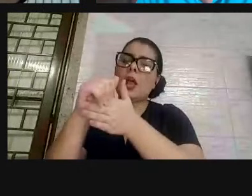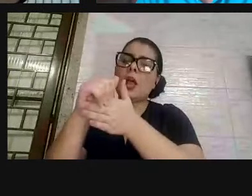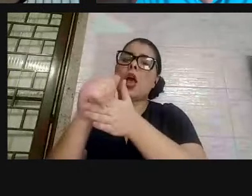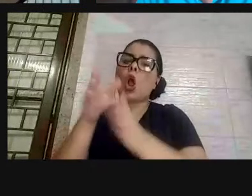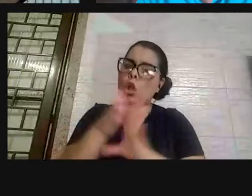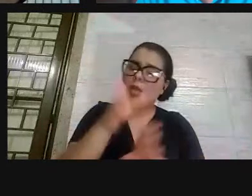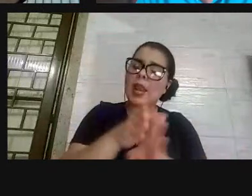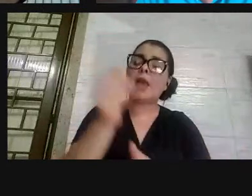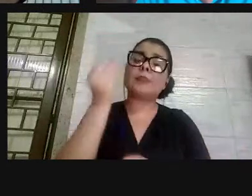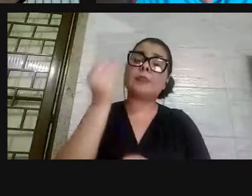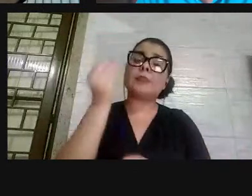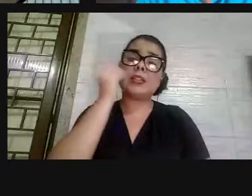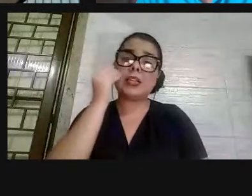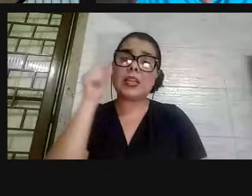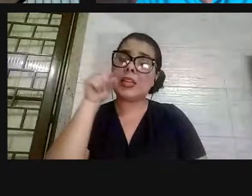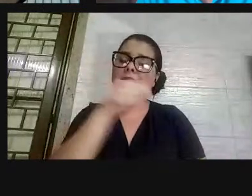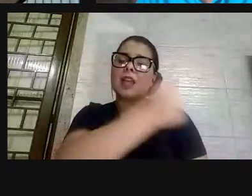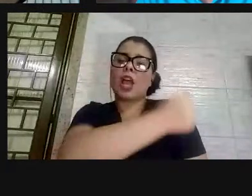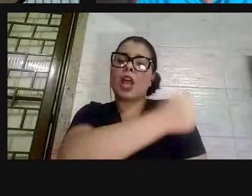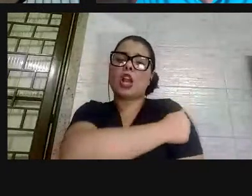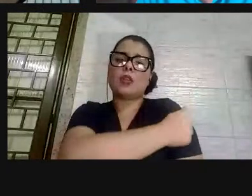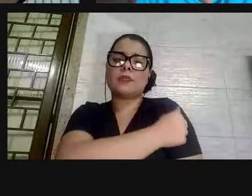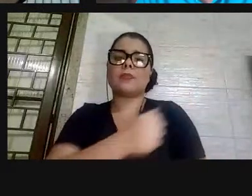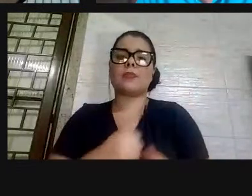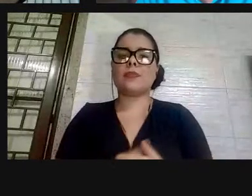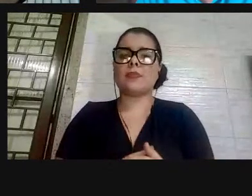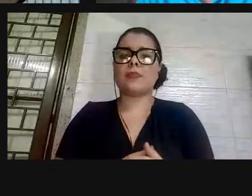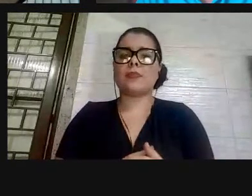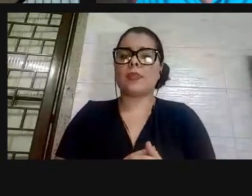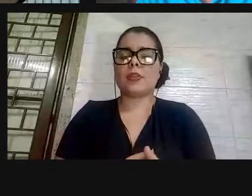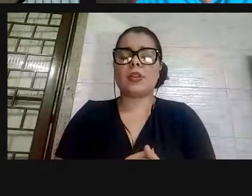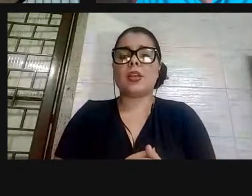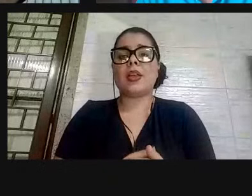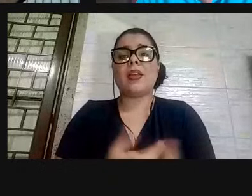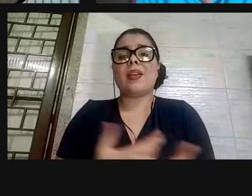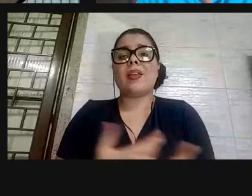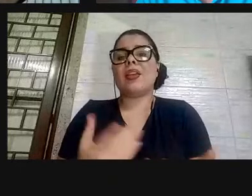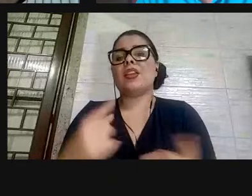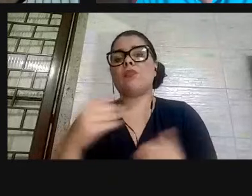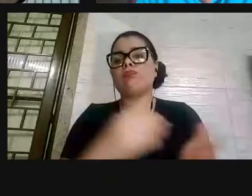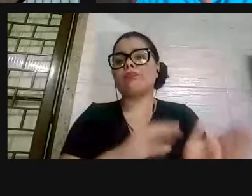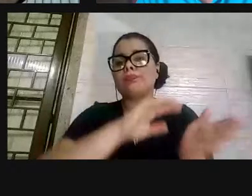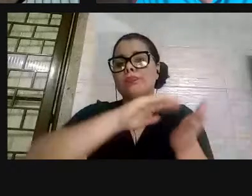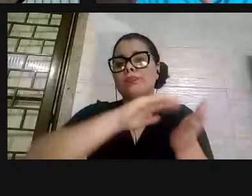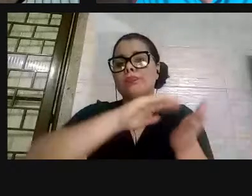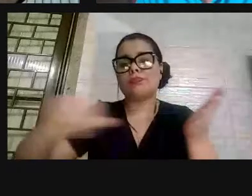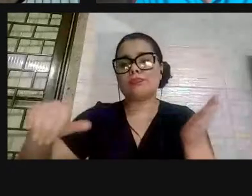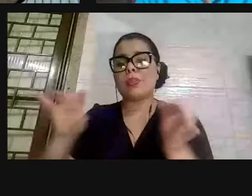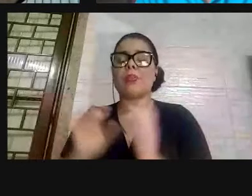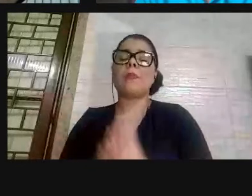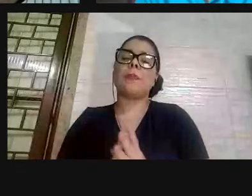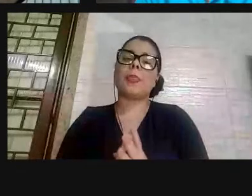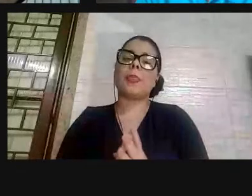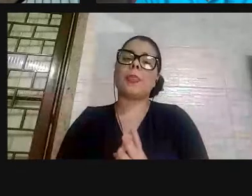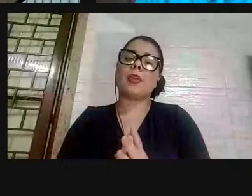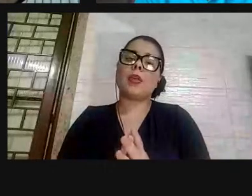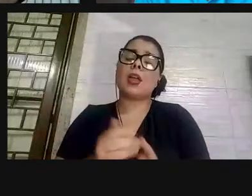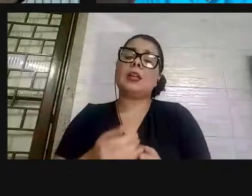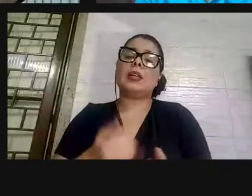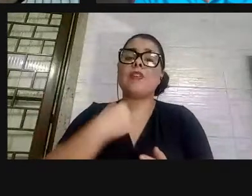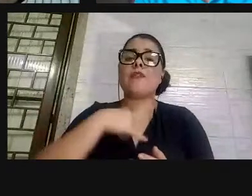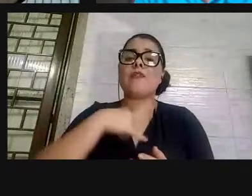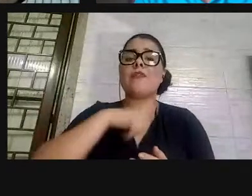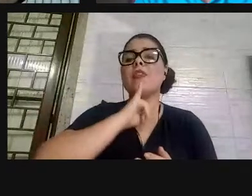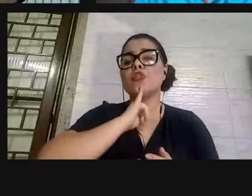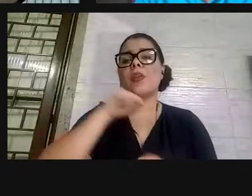que essa estrelinha do mar, ela não seque na praia, e infelizmente, a nossa conversa está